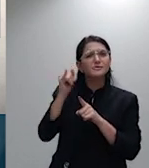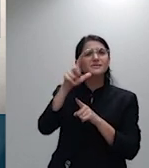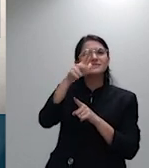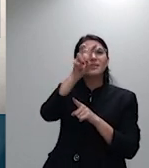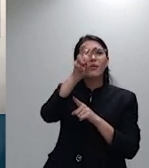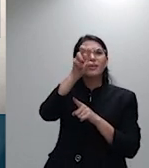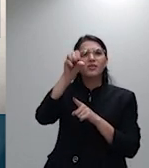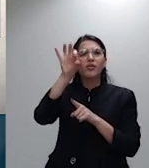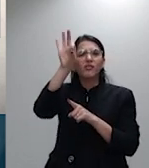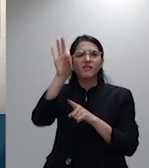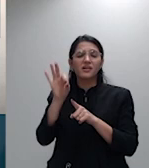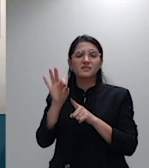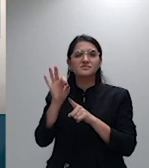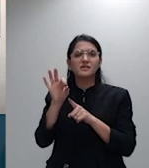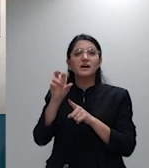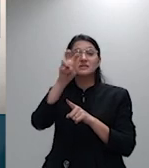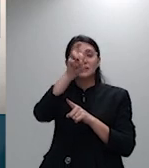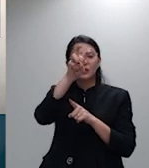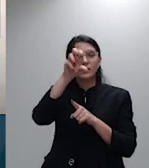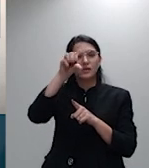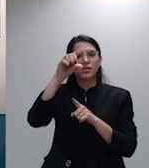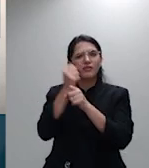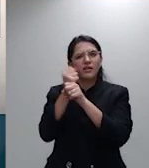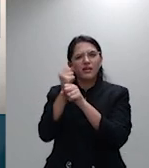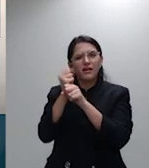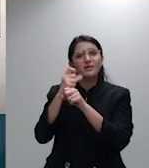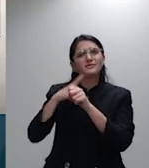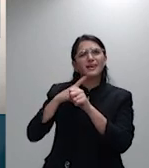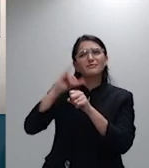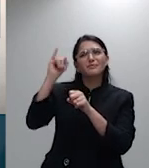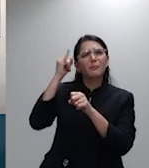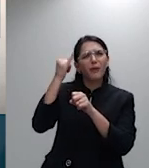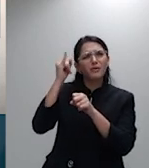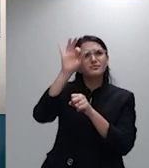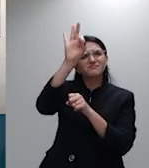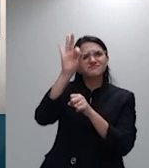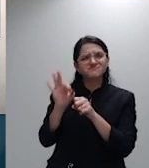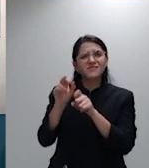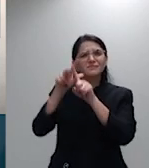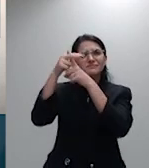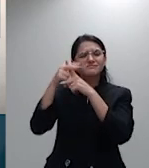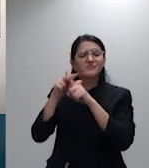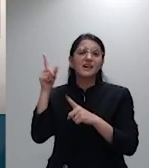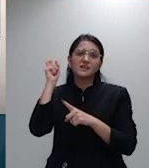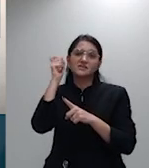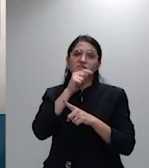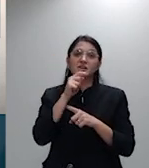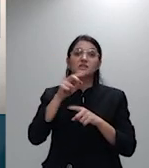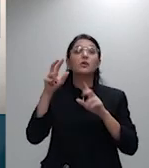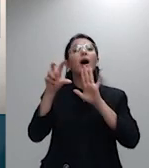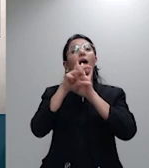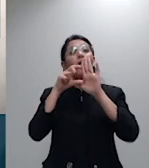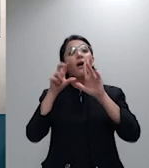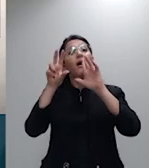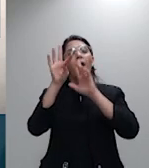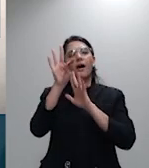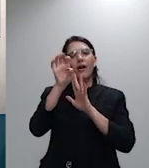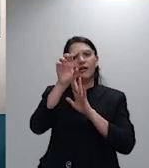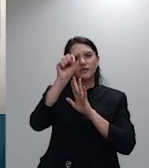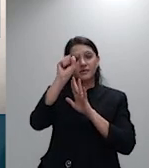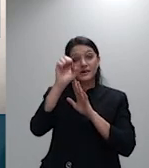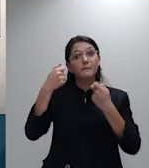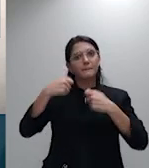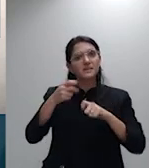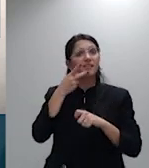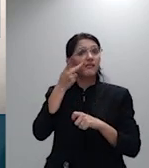tese fixa muito bem que os reajustes tem que ter previsão contratual que os reajustes tem que seguir as normas expedidas pelos